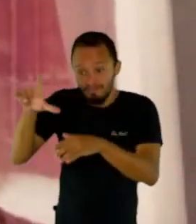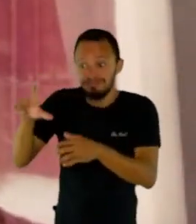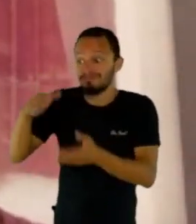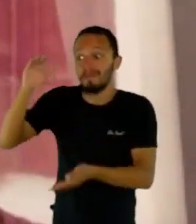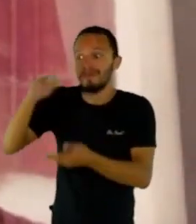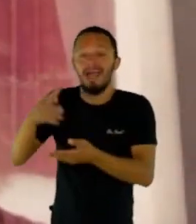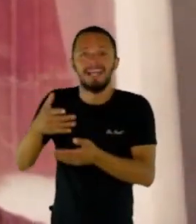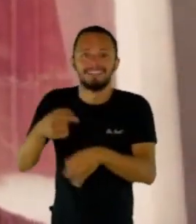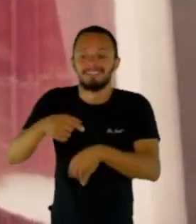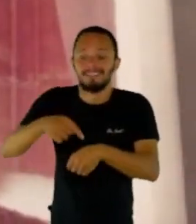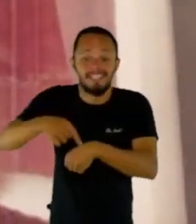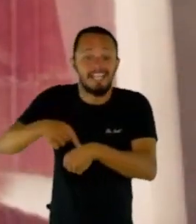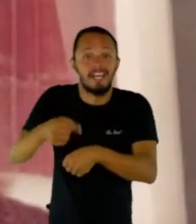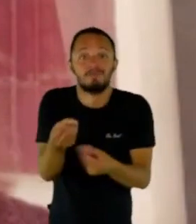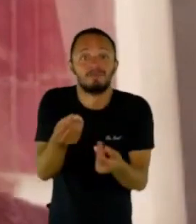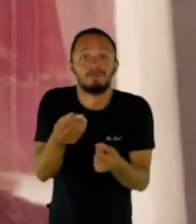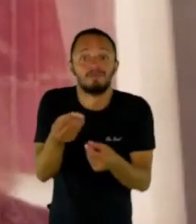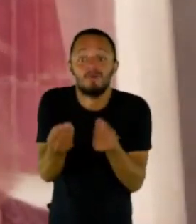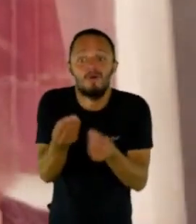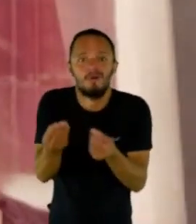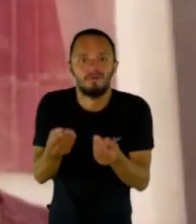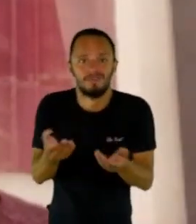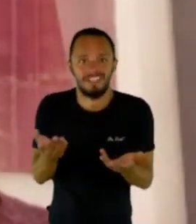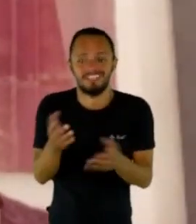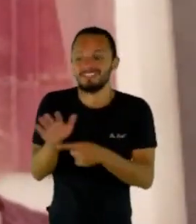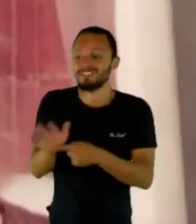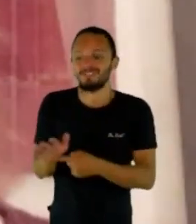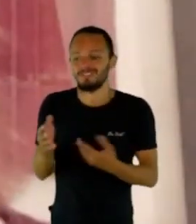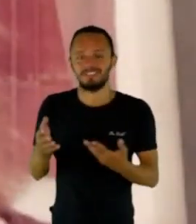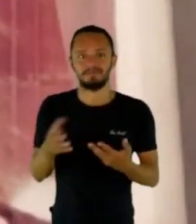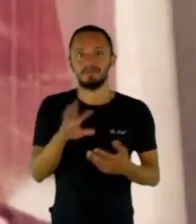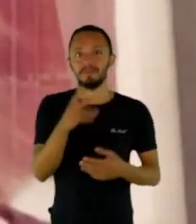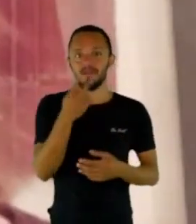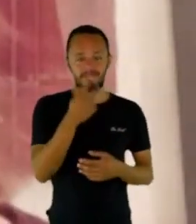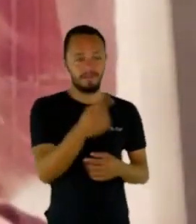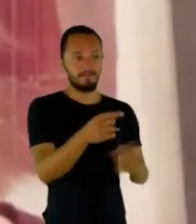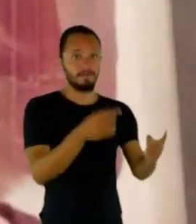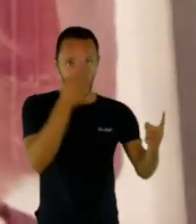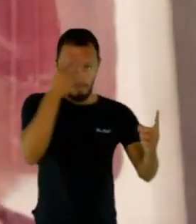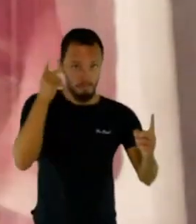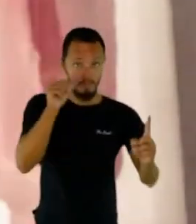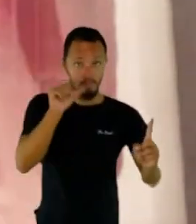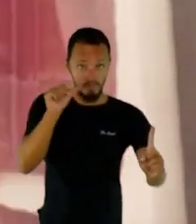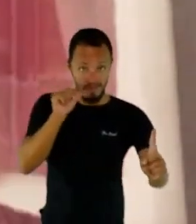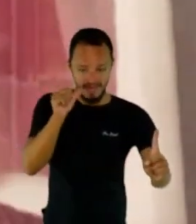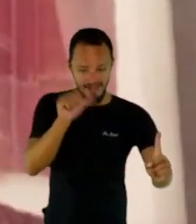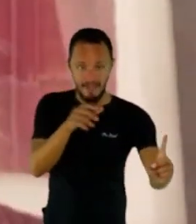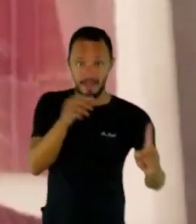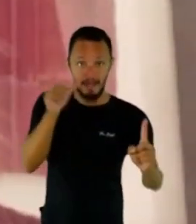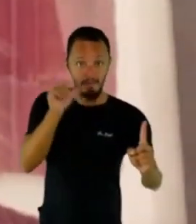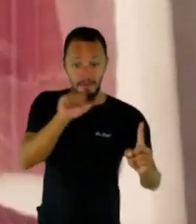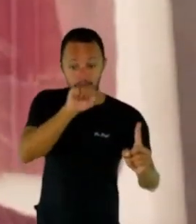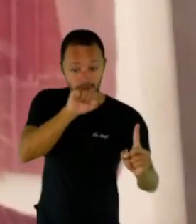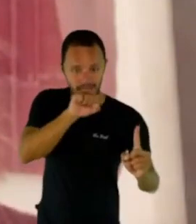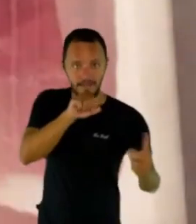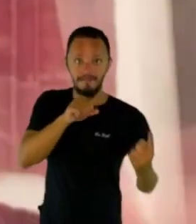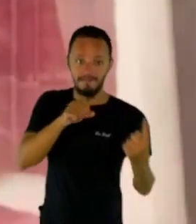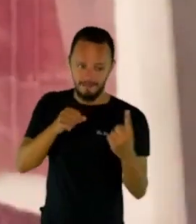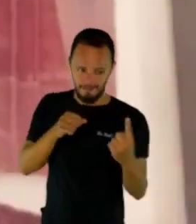tenho que falar com vocês como é que eu faço quando eu estou muito, assim, nervosa. Ela criou um grupo de WhatsApp de uma pessoa. só ela.